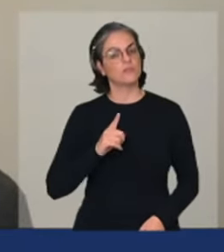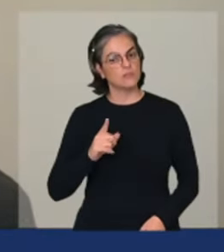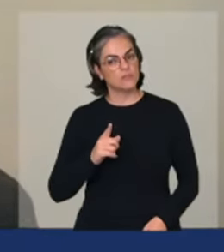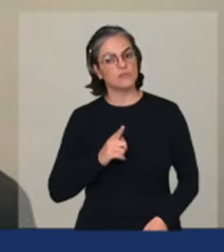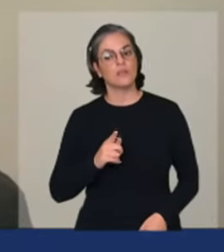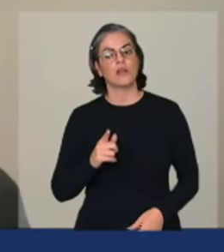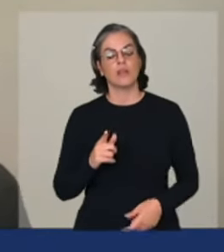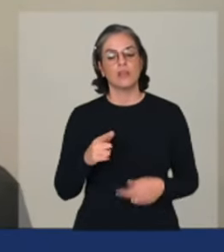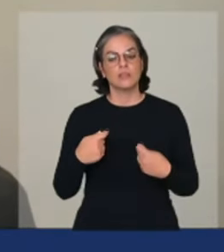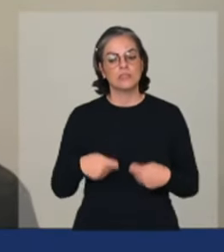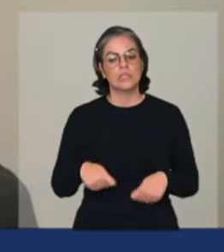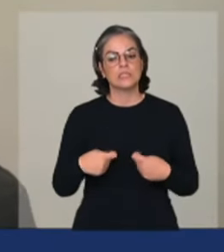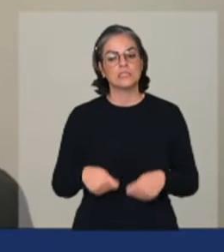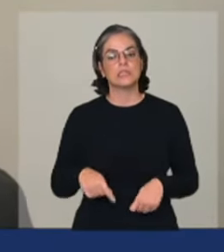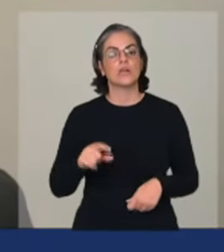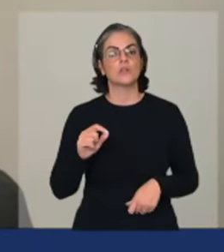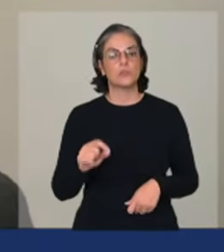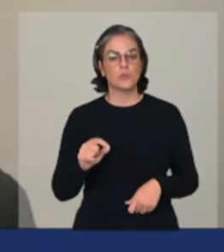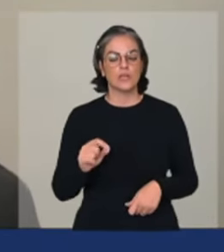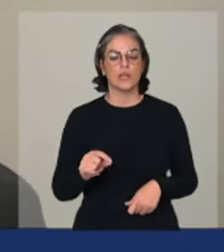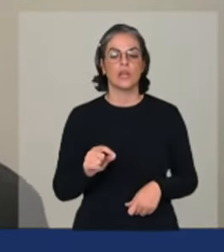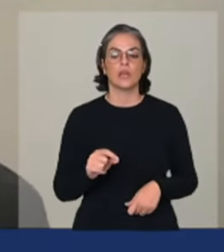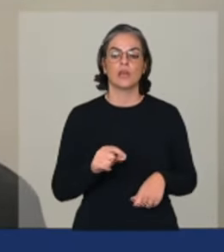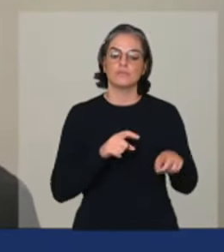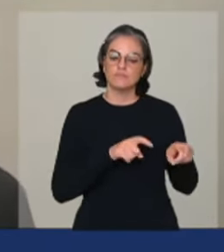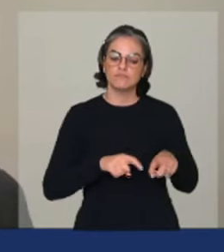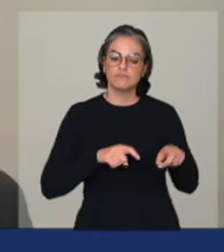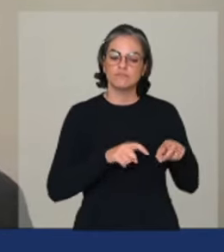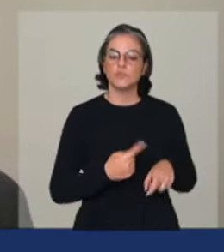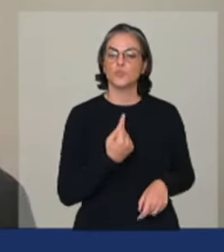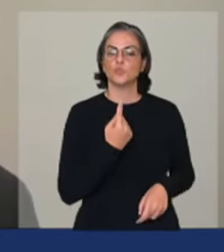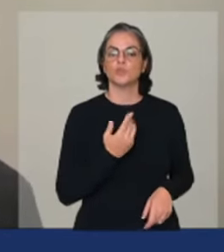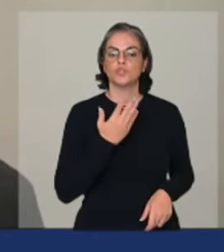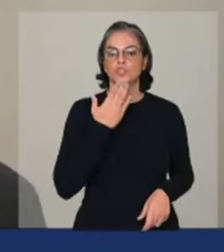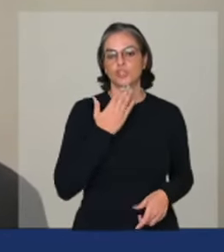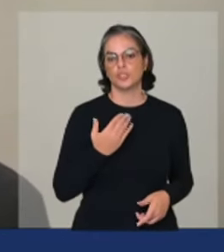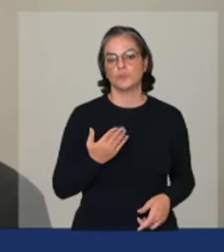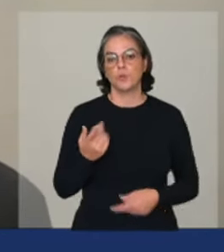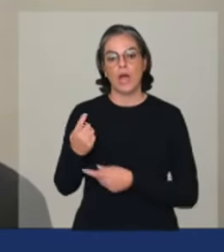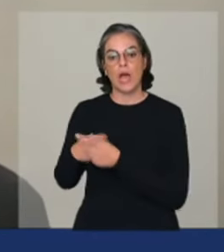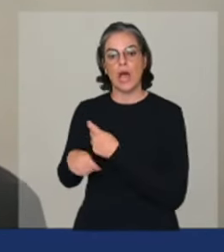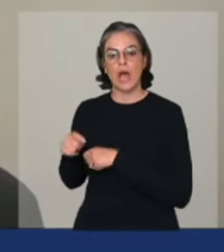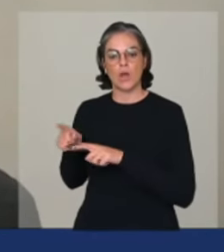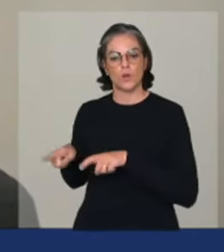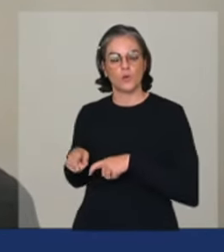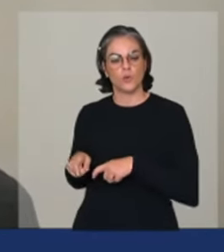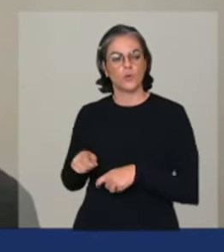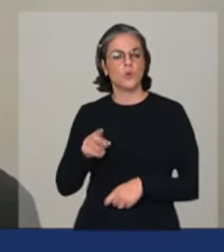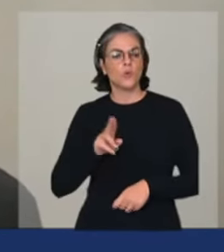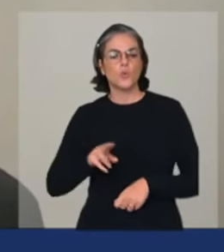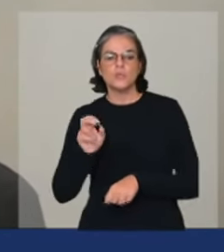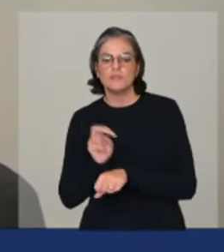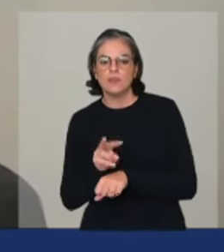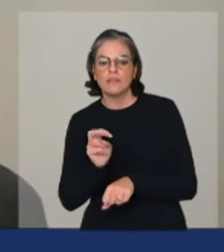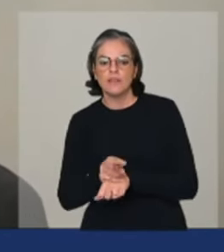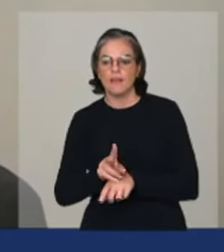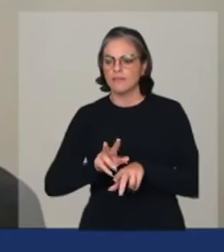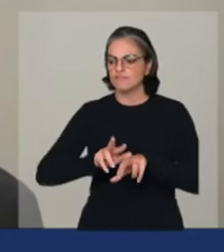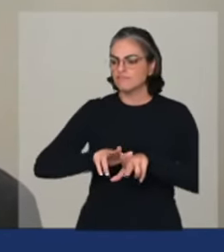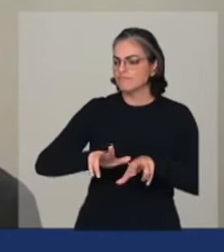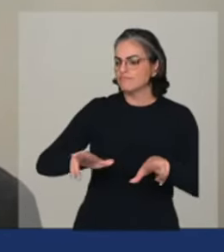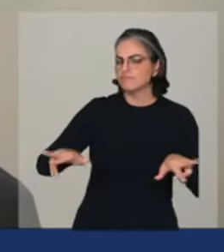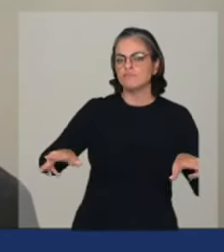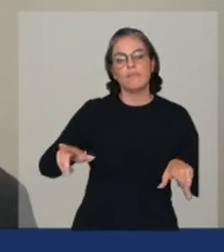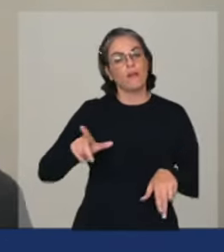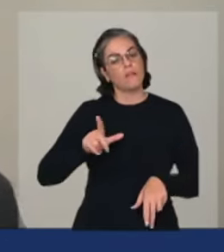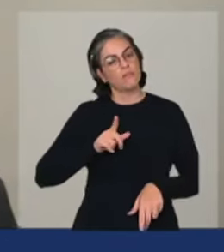produtos da monocultura do agronegócio da utilização de insumos químicos de agrotóxicos